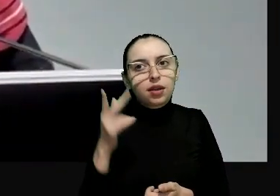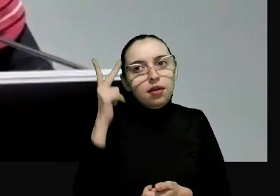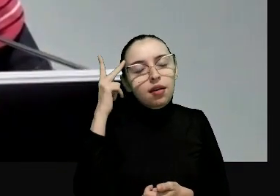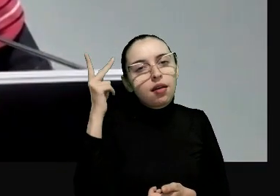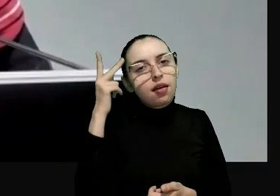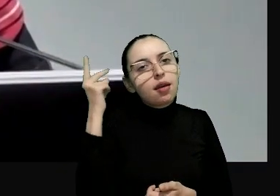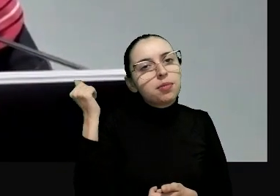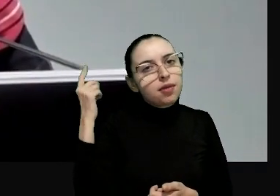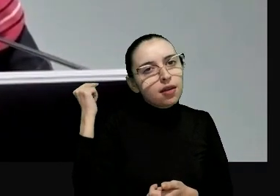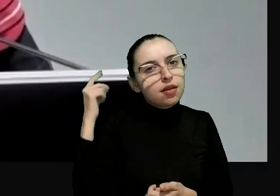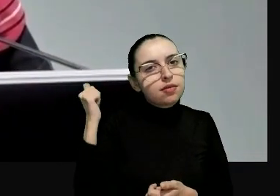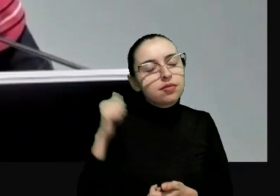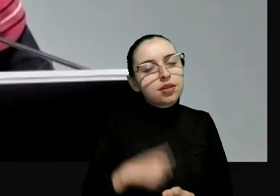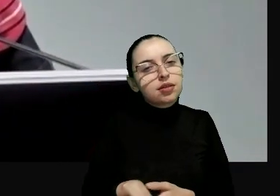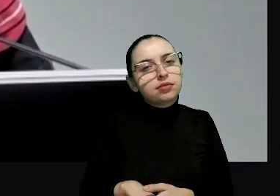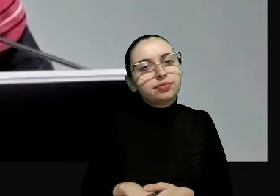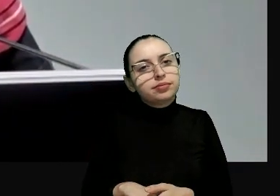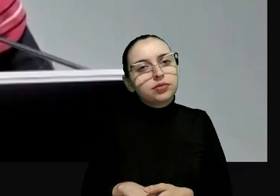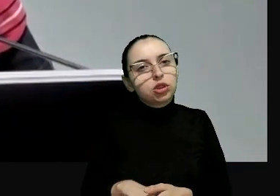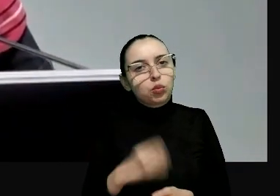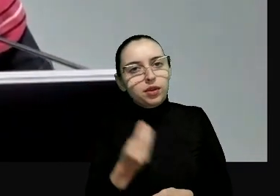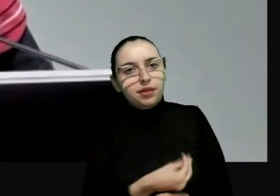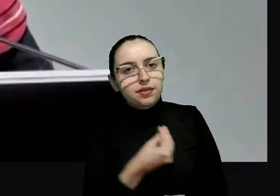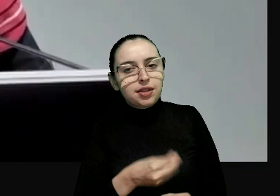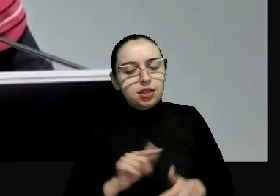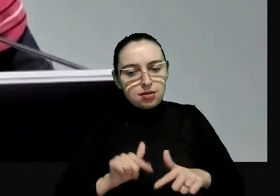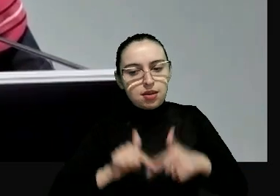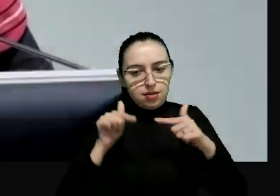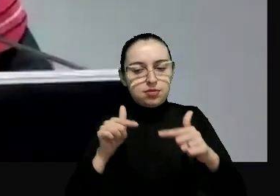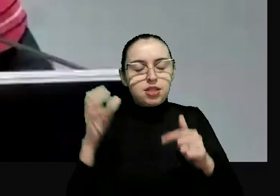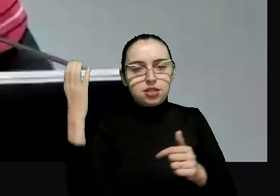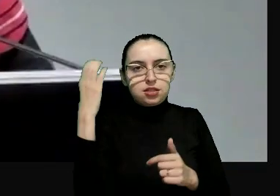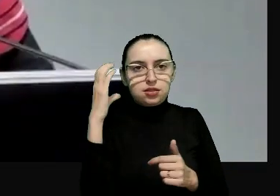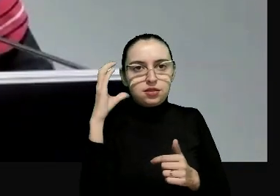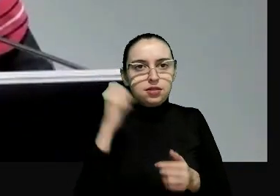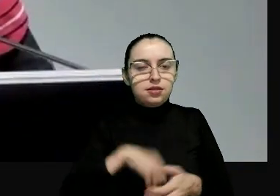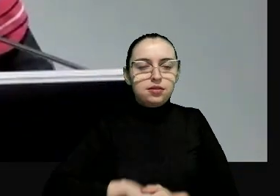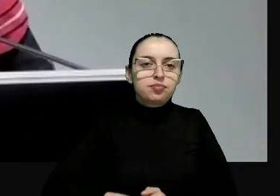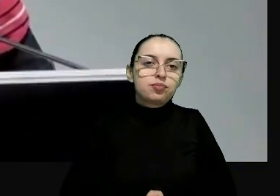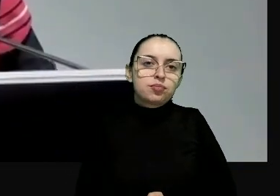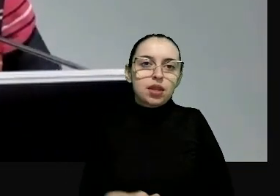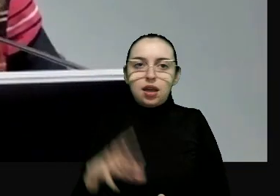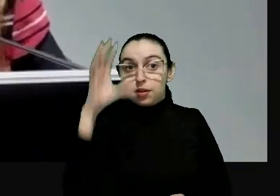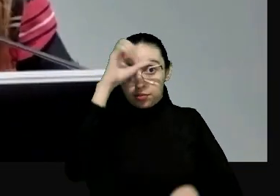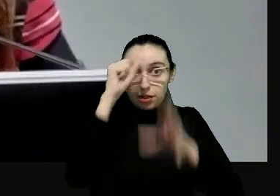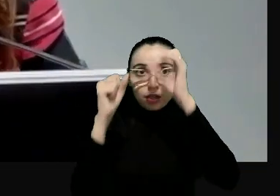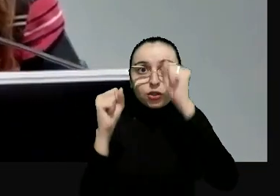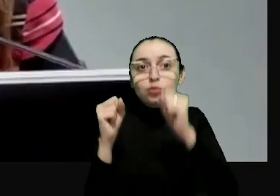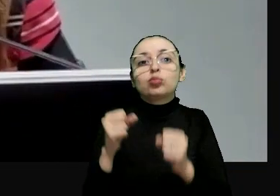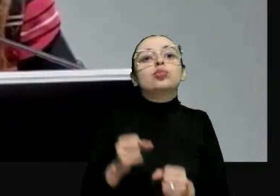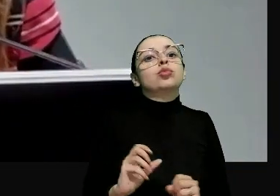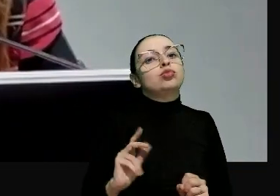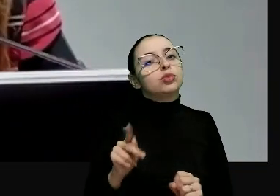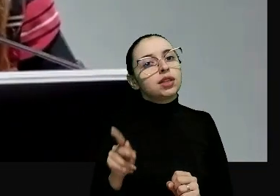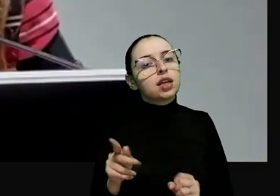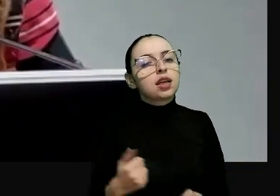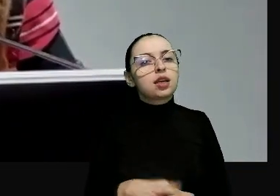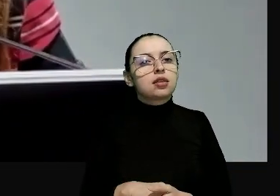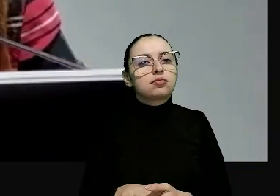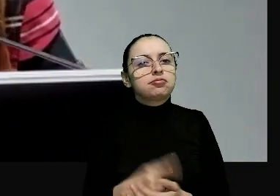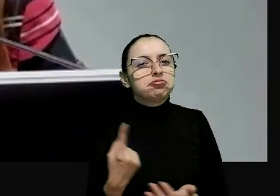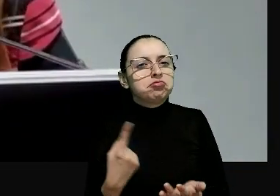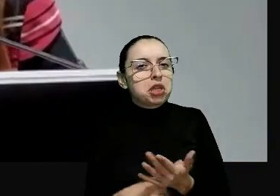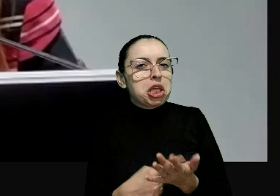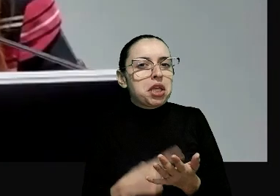lembrava o desembargador Nino, tem a sua vida dedicada à ciência. Com ele aprendo muito, aprendo o